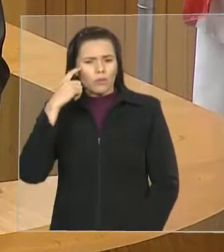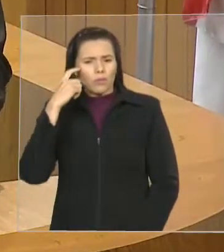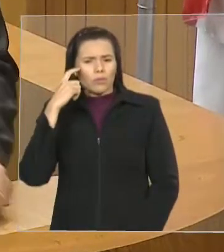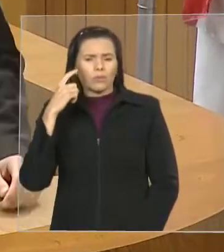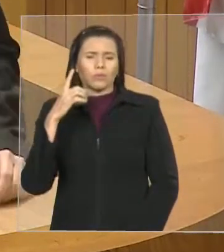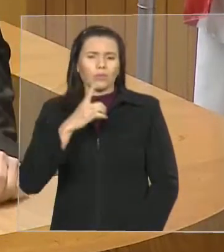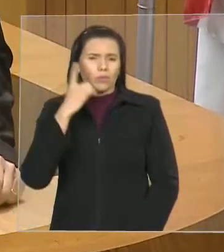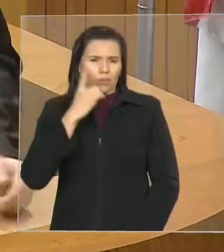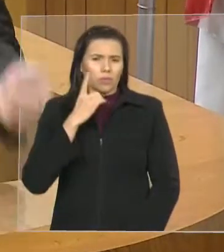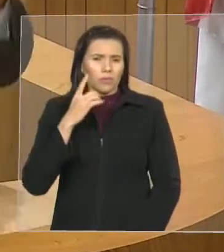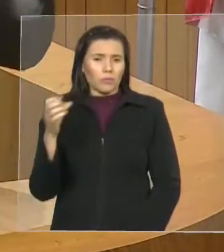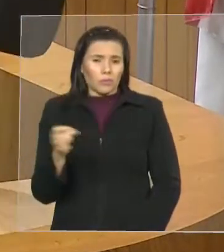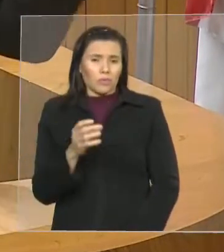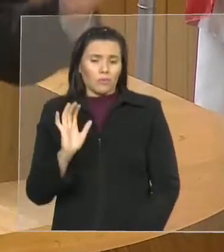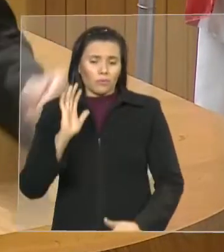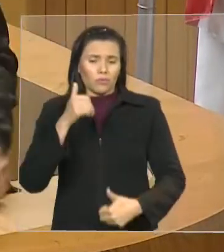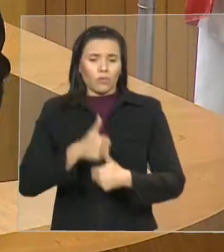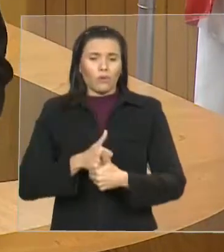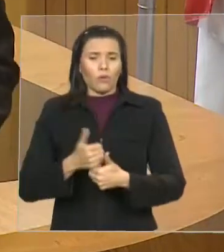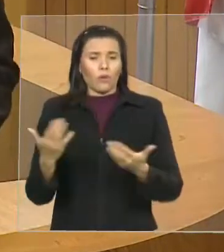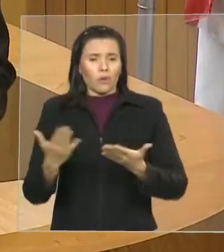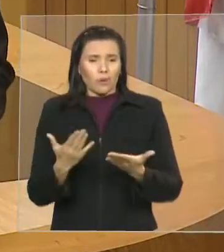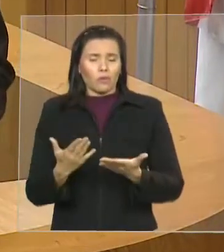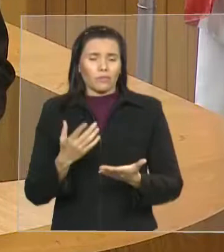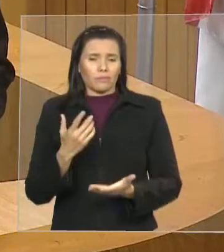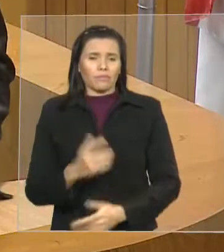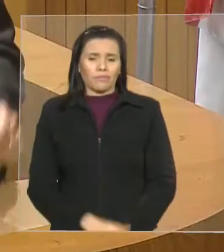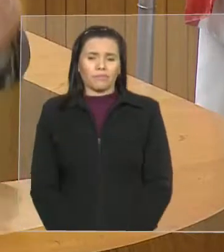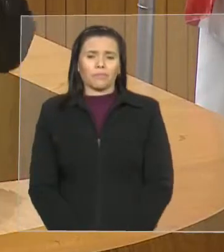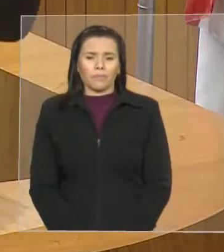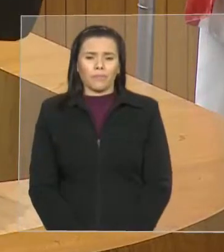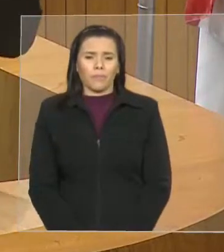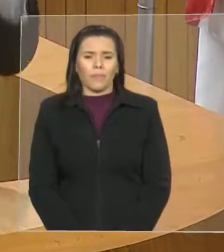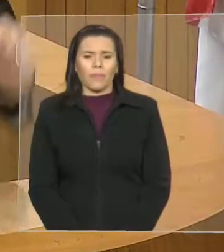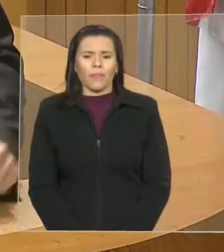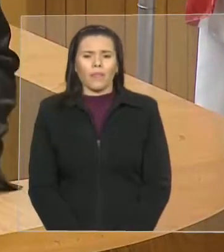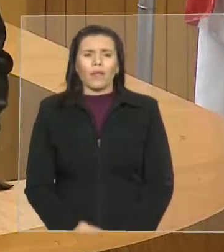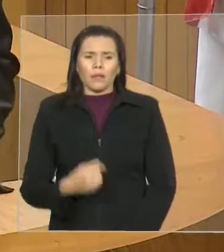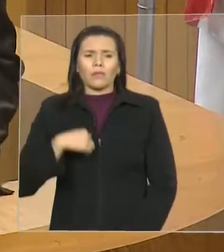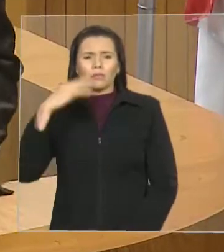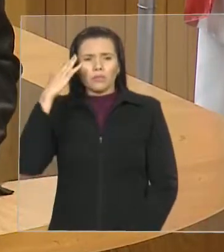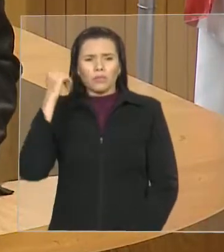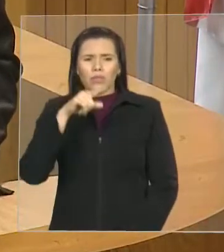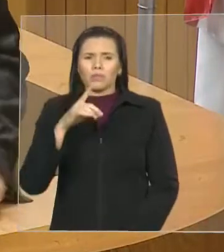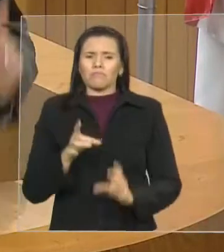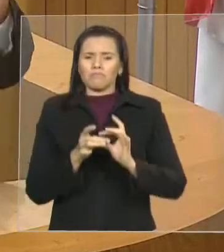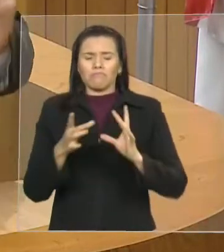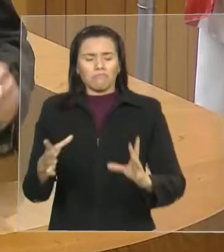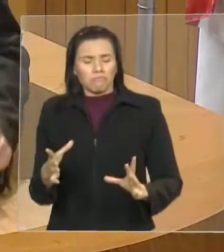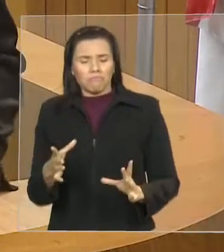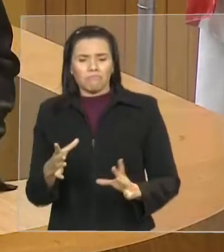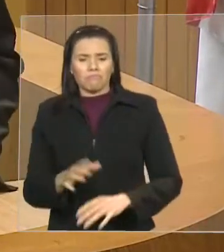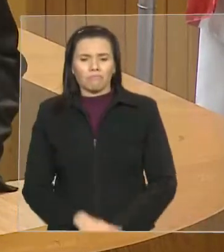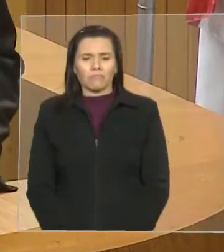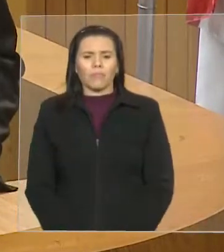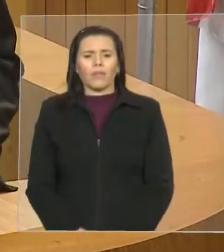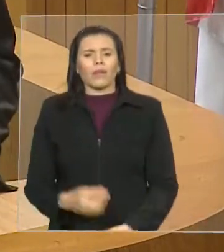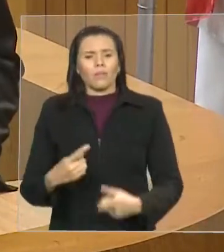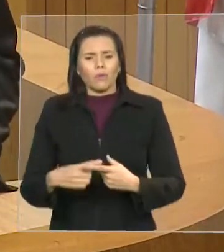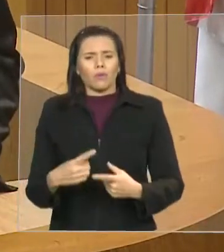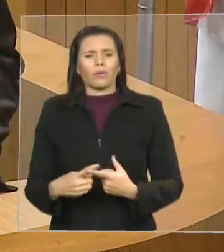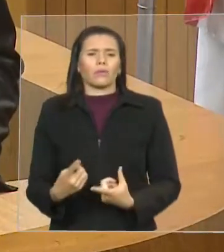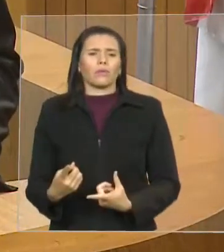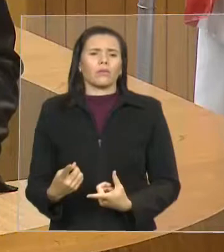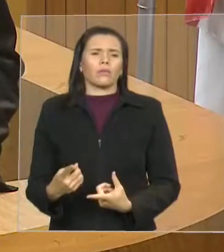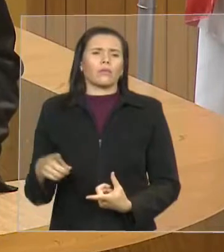novamente no plenário, porque infelizmente, até pouco tempo atrás, simples requerimentos de informações sempre foram negados. Mas eu tenho